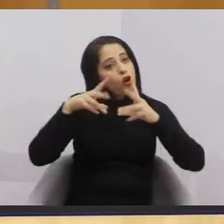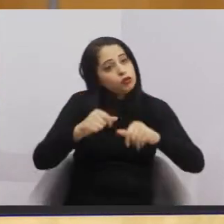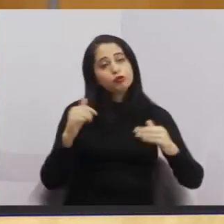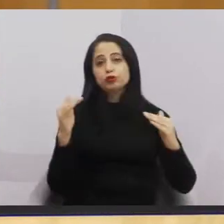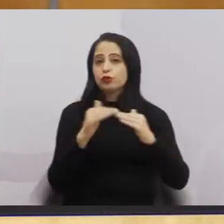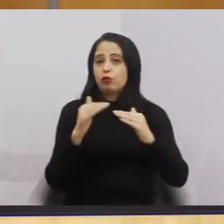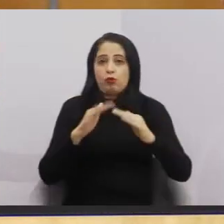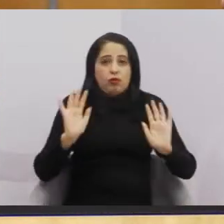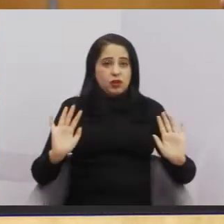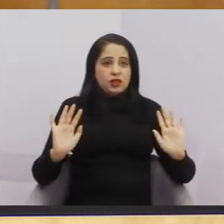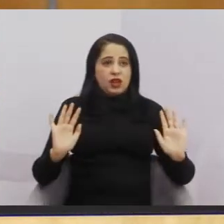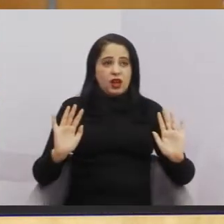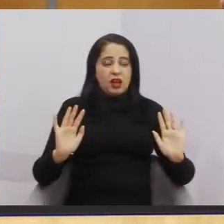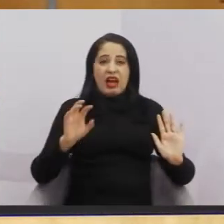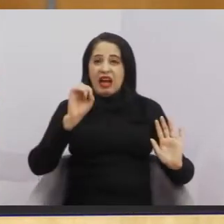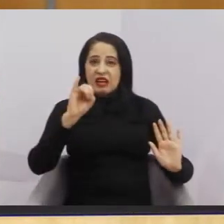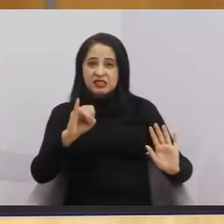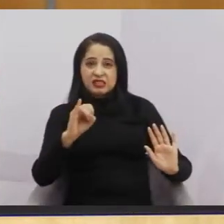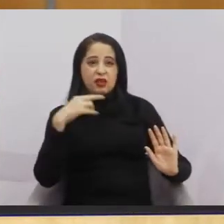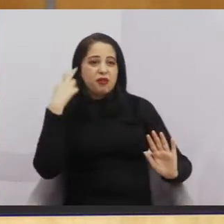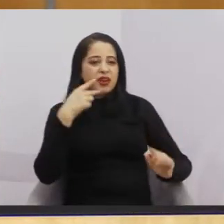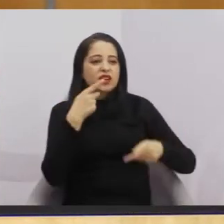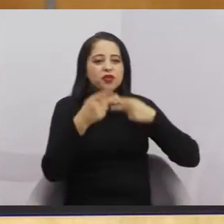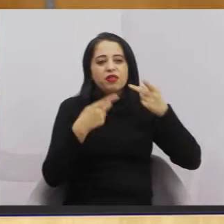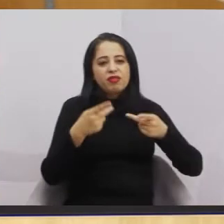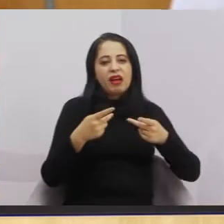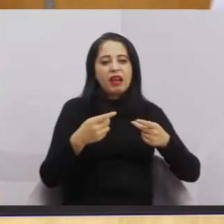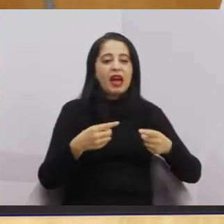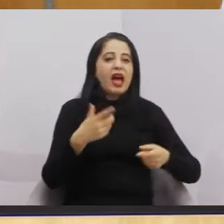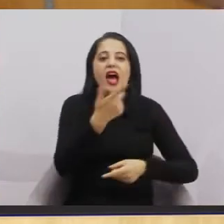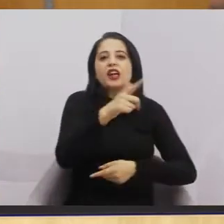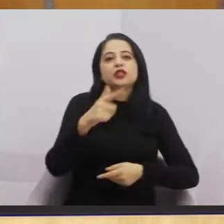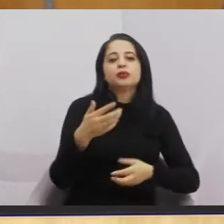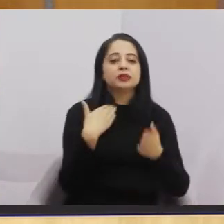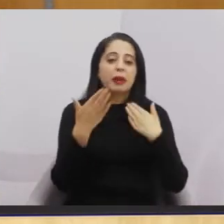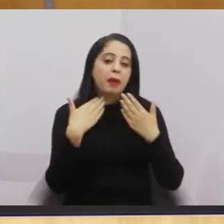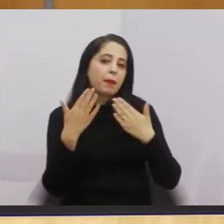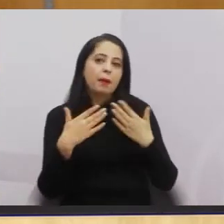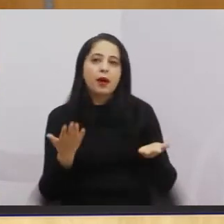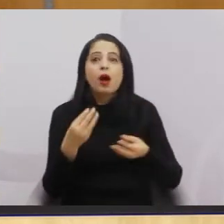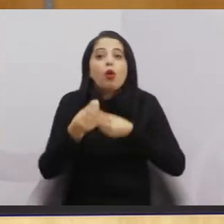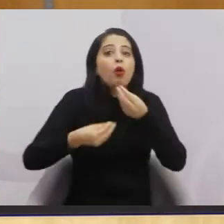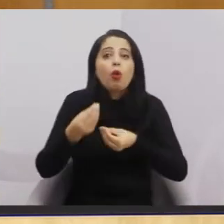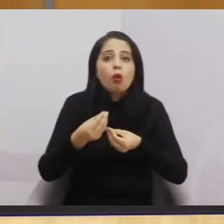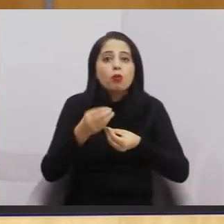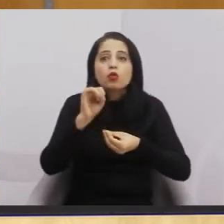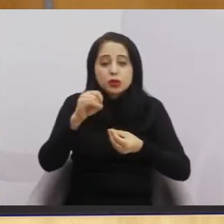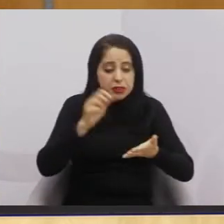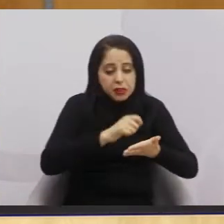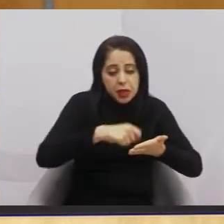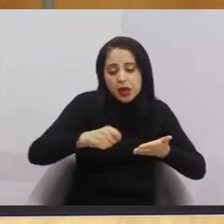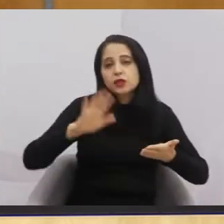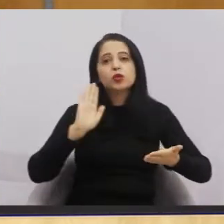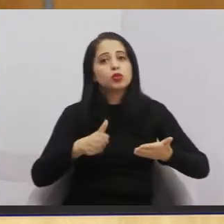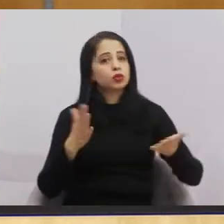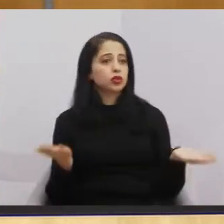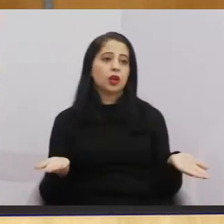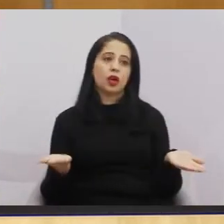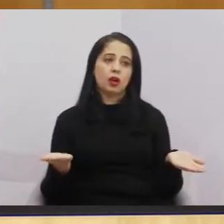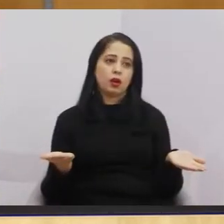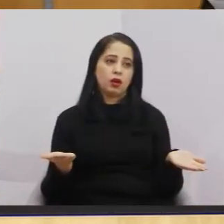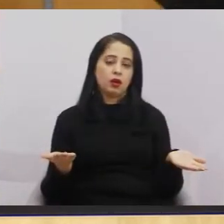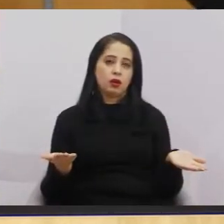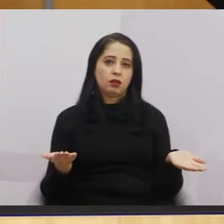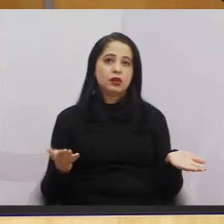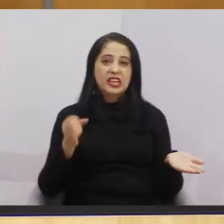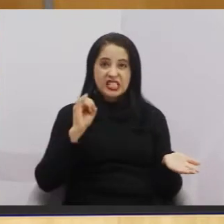quando o vereador fala que não foi discutido, está aqui a assinatura de todos os vereadores concordando que teria que ser às 15 horas, senão não tinha trazido esse